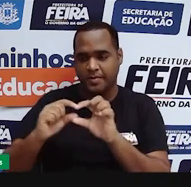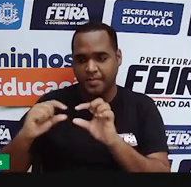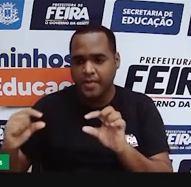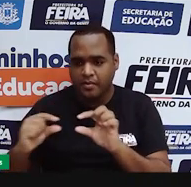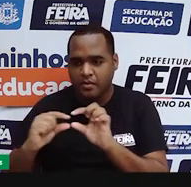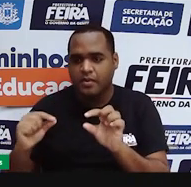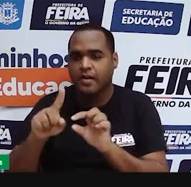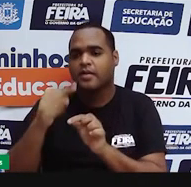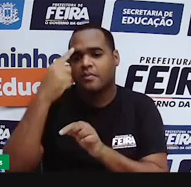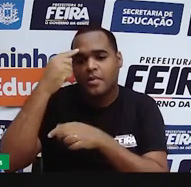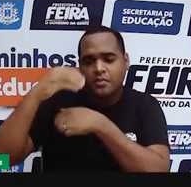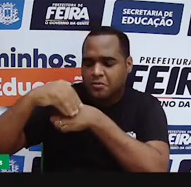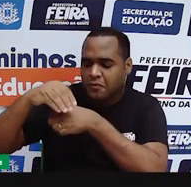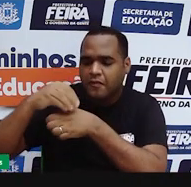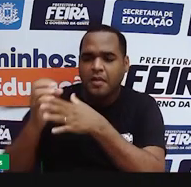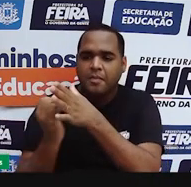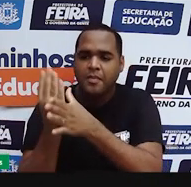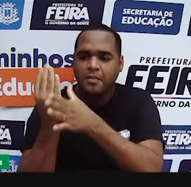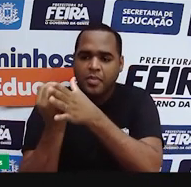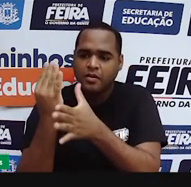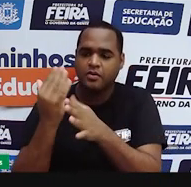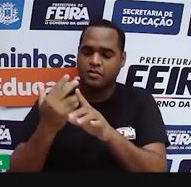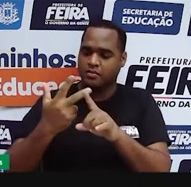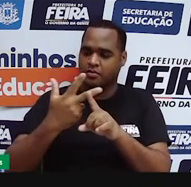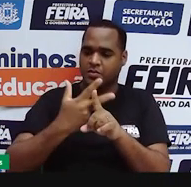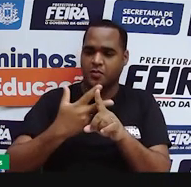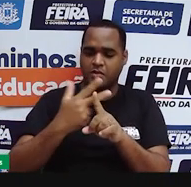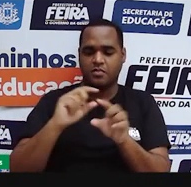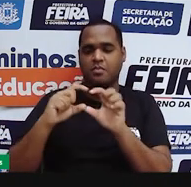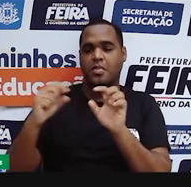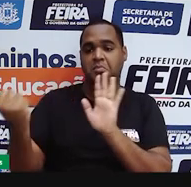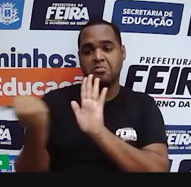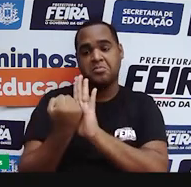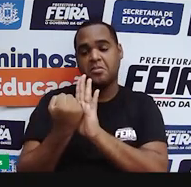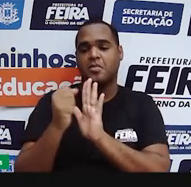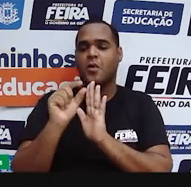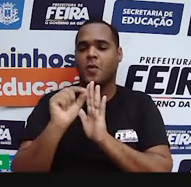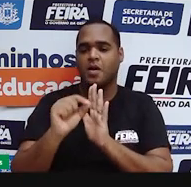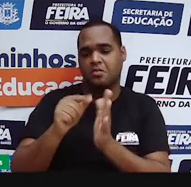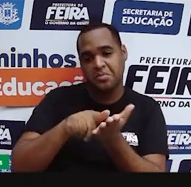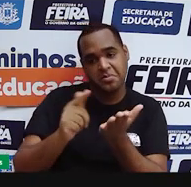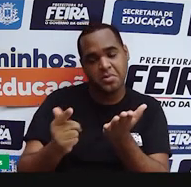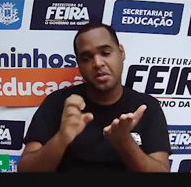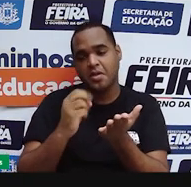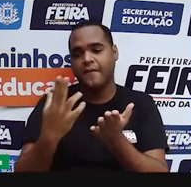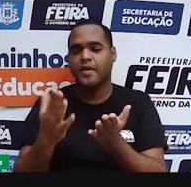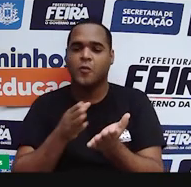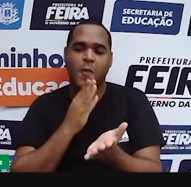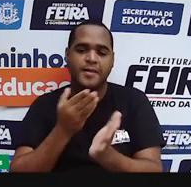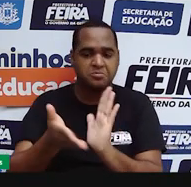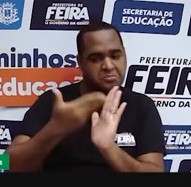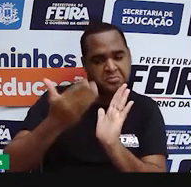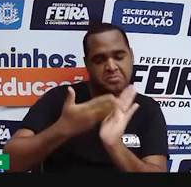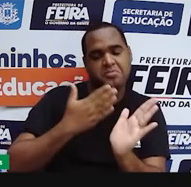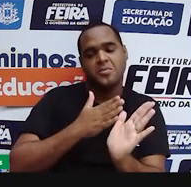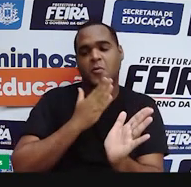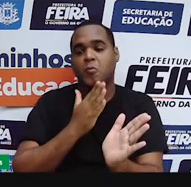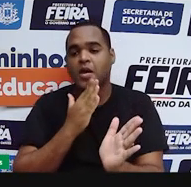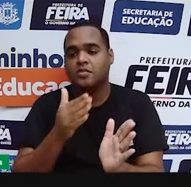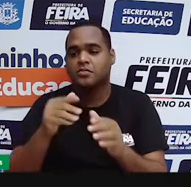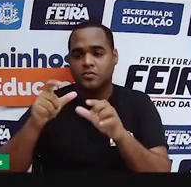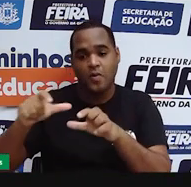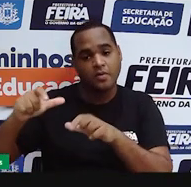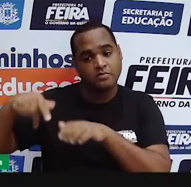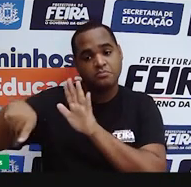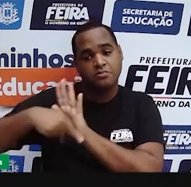informação? Procura. Ver se tem a logo de alguma revista, de algum jornal que seja conhecido. Ver de onde veio